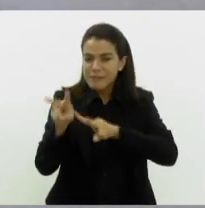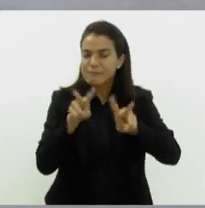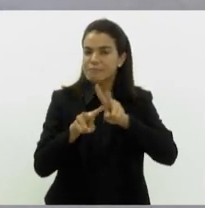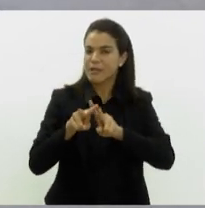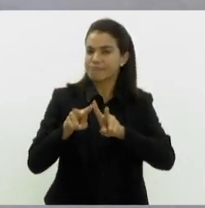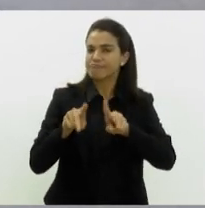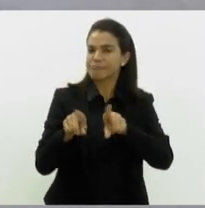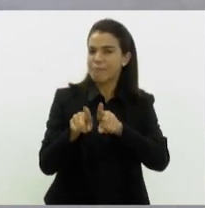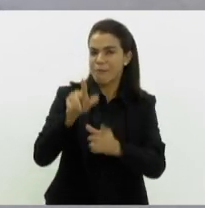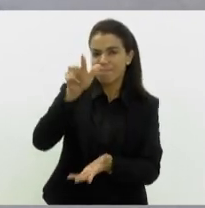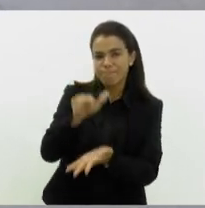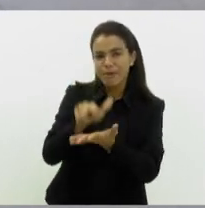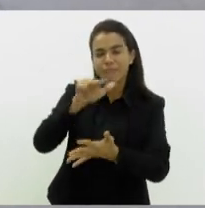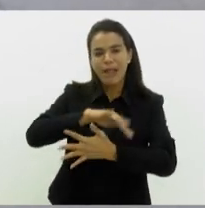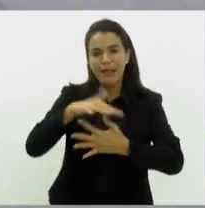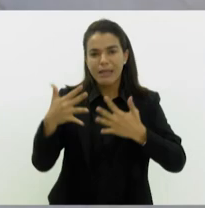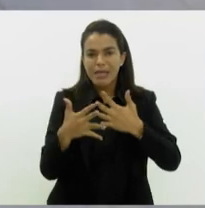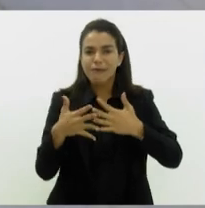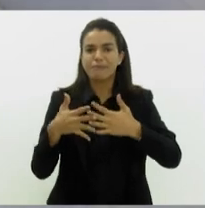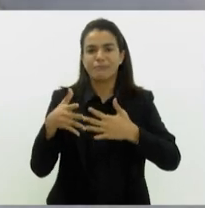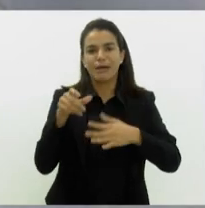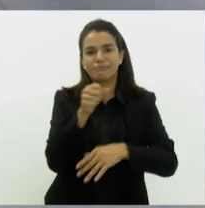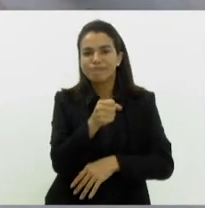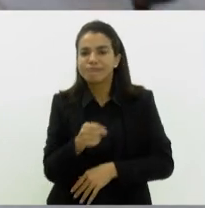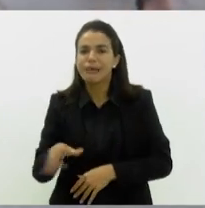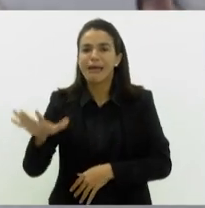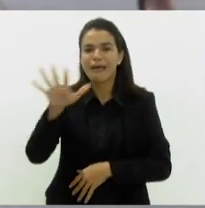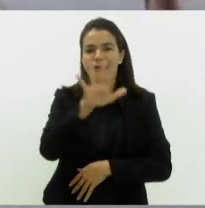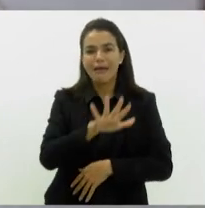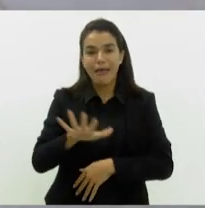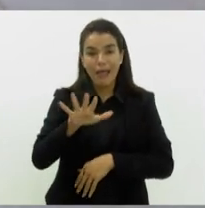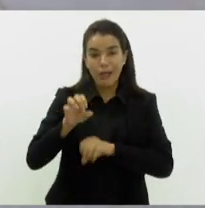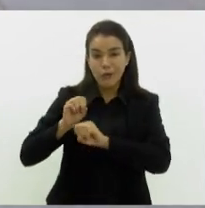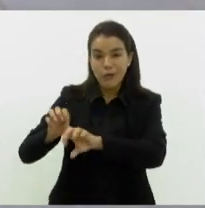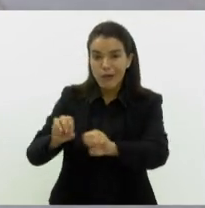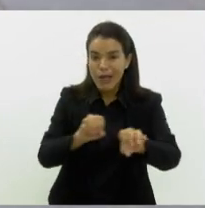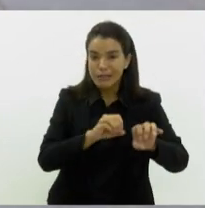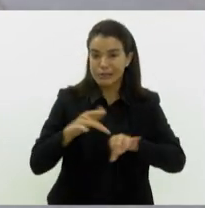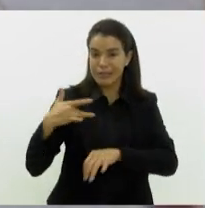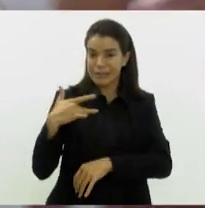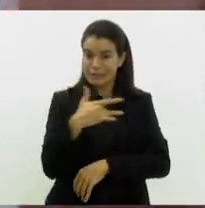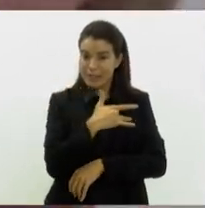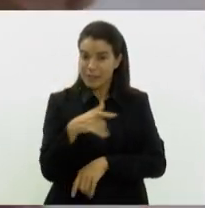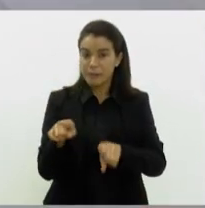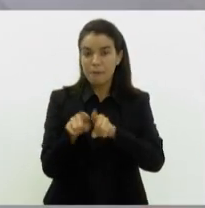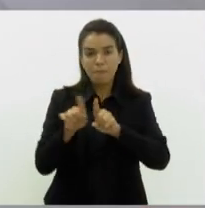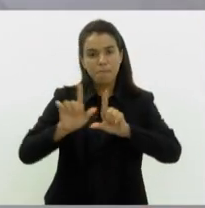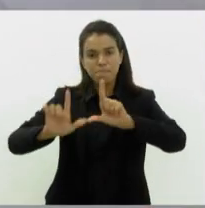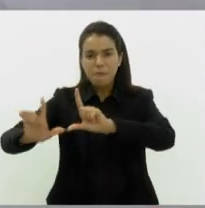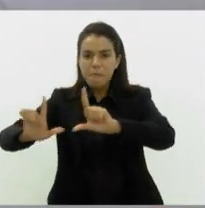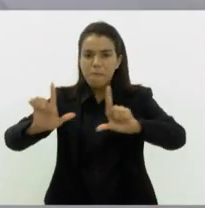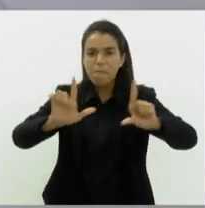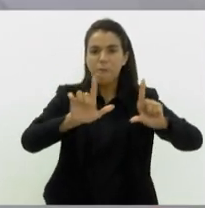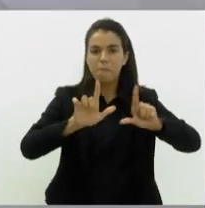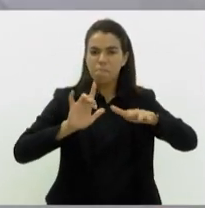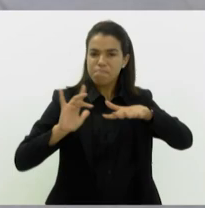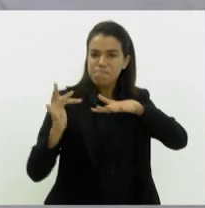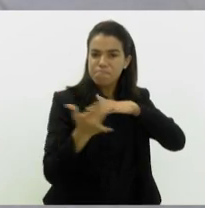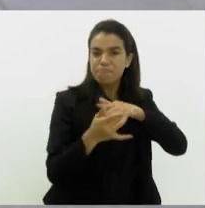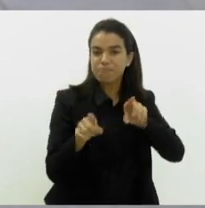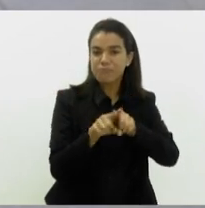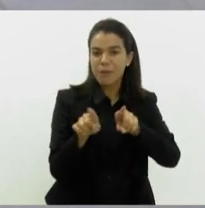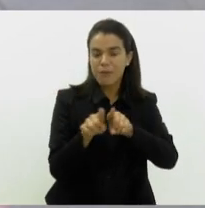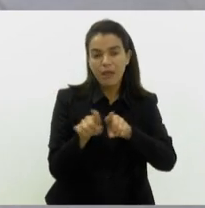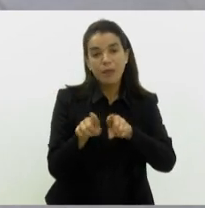reconhecimento da língua nas esferas educacionais, nas esferas também da área da saúde, da midiática, e com isso a